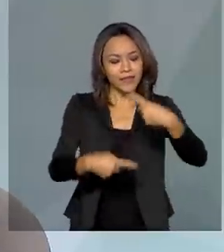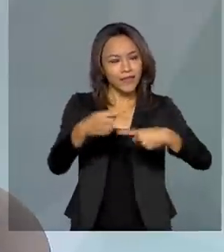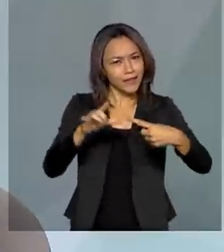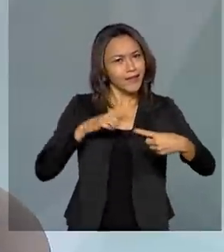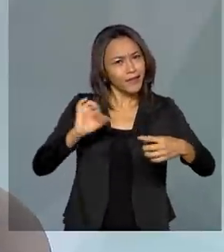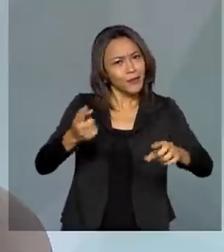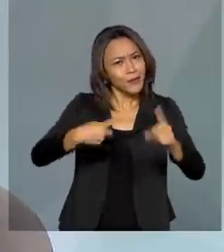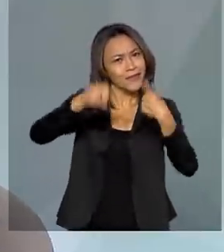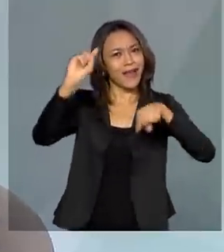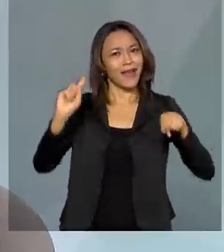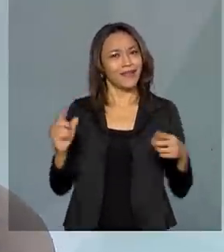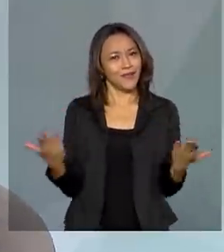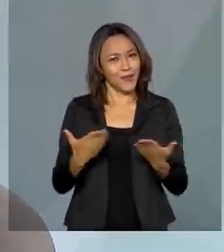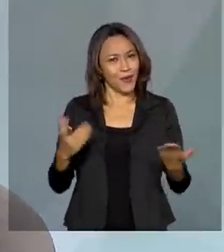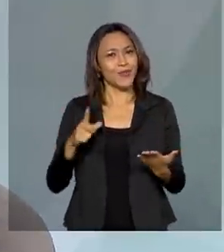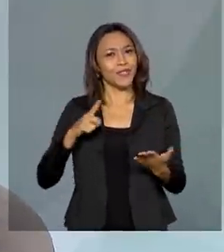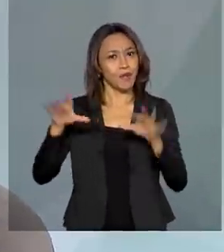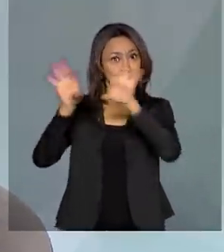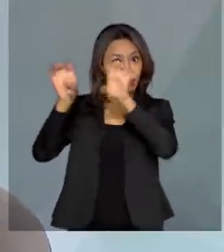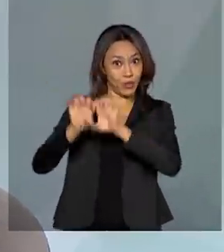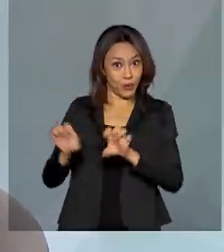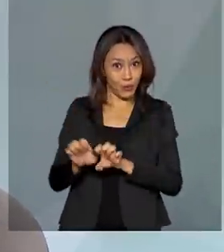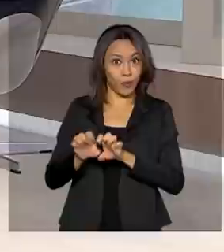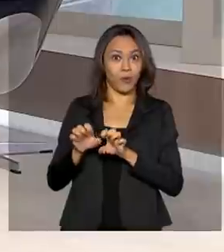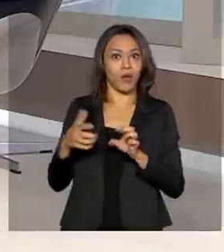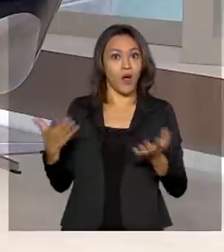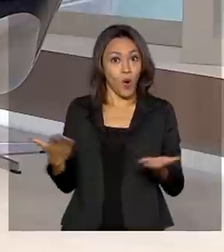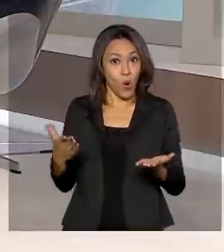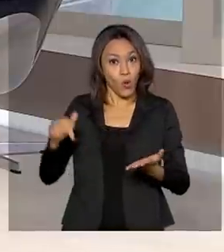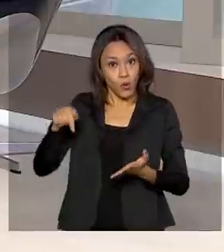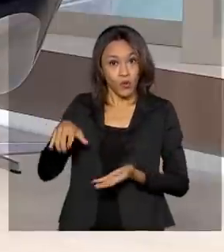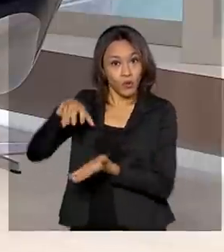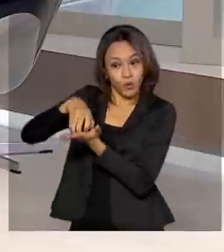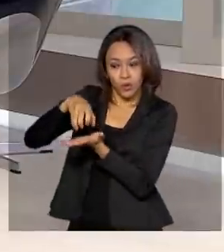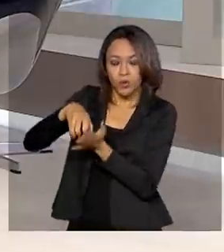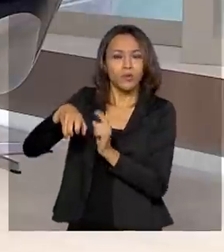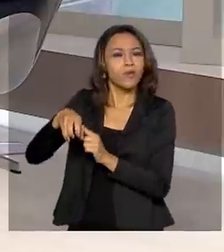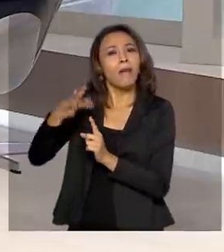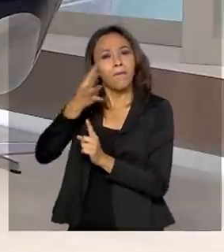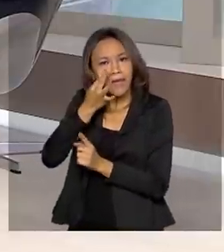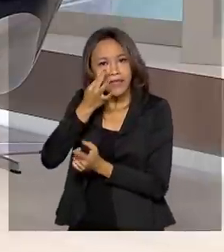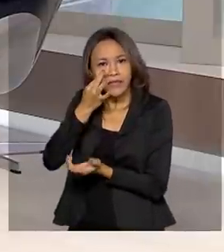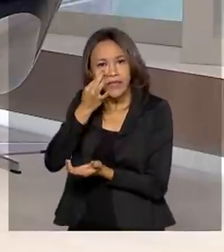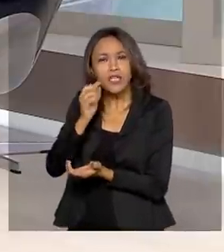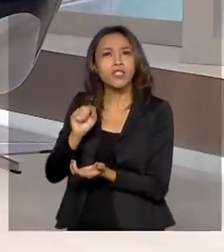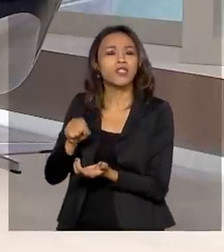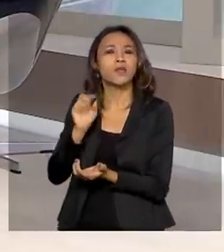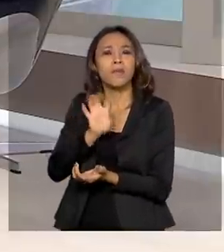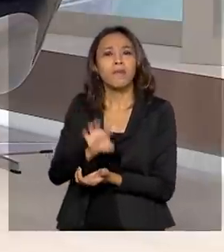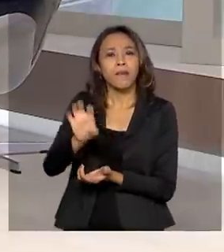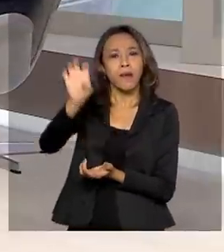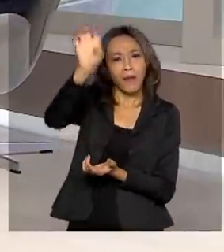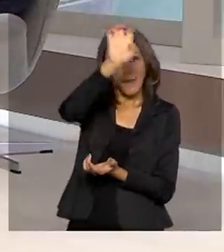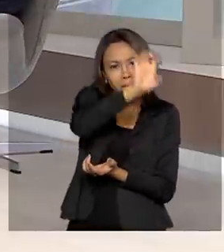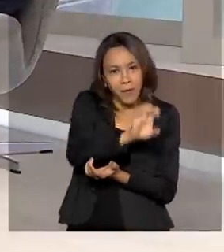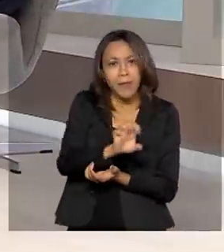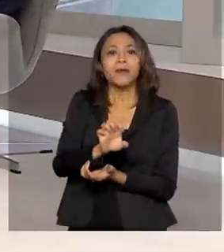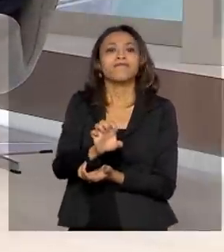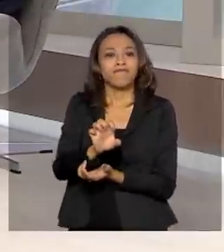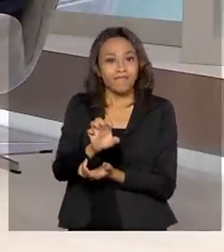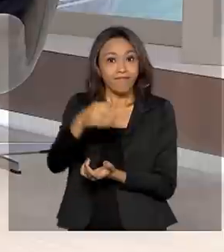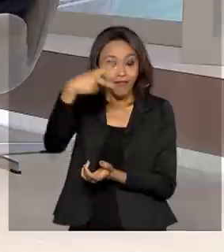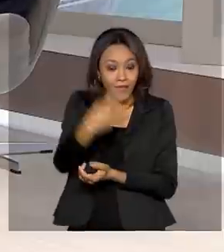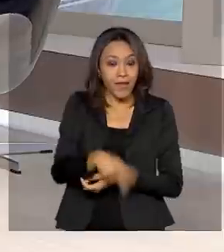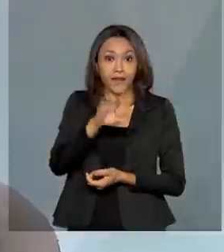sucesso que hoje a gente tem uma estrutura muito ampla. O IFAM hoje está em todos os estados e unidades da federação, do